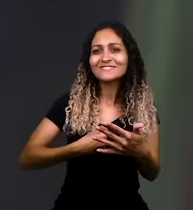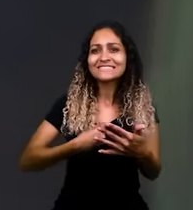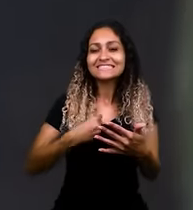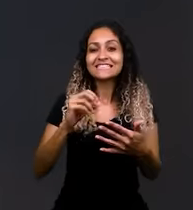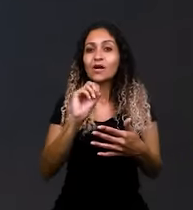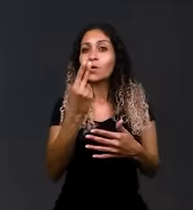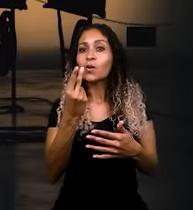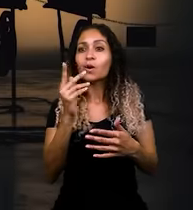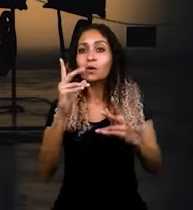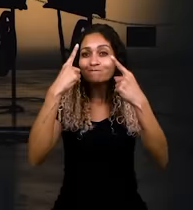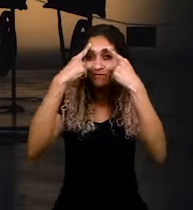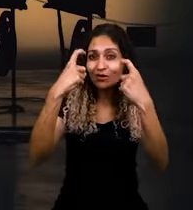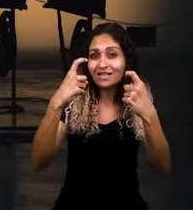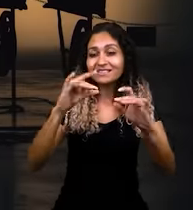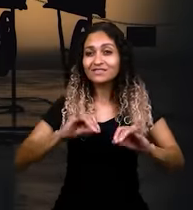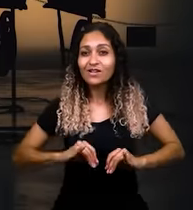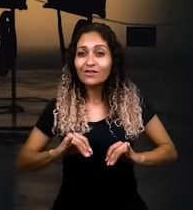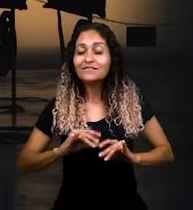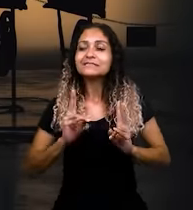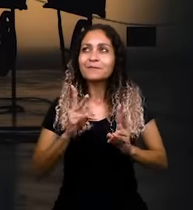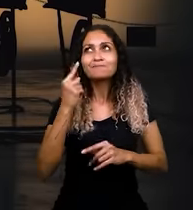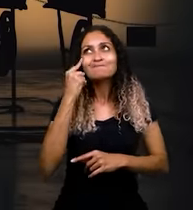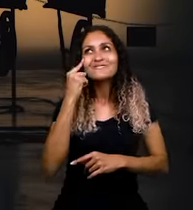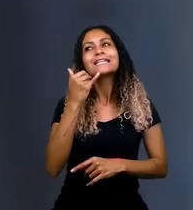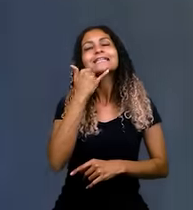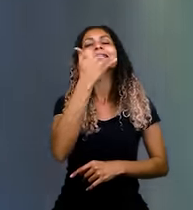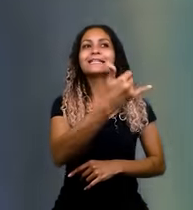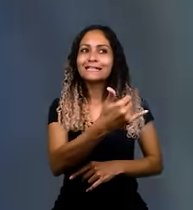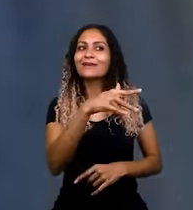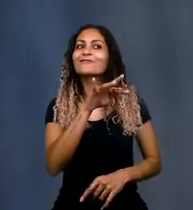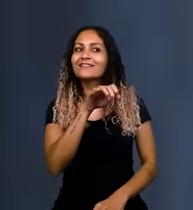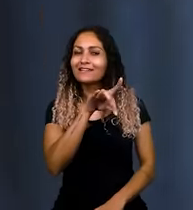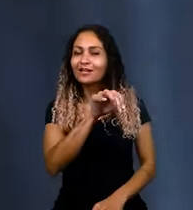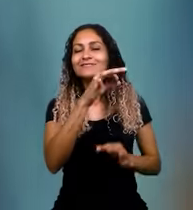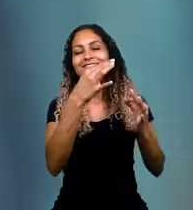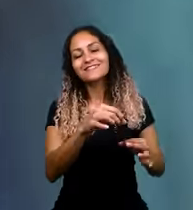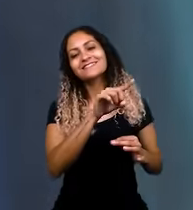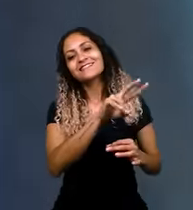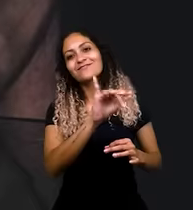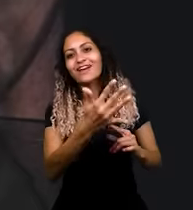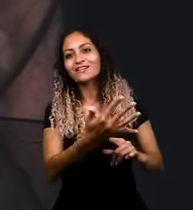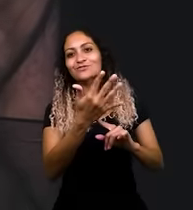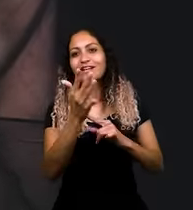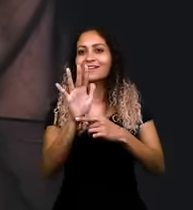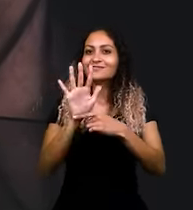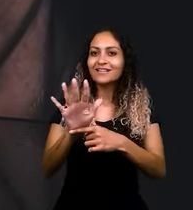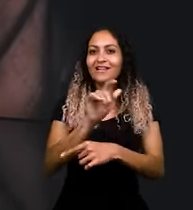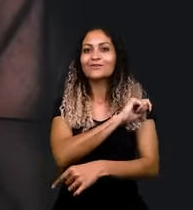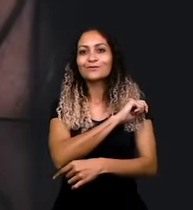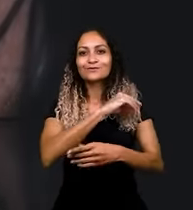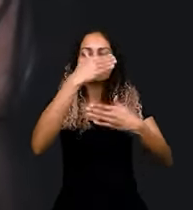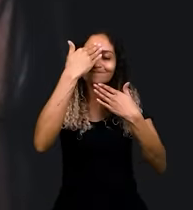de vulnerabilidade ou situações de violências, a gente fala, liga para o Fernando. Certeza que o Fernando, o professor